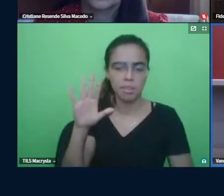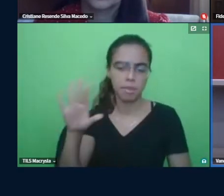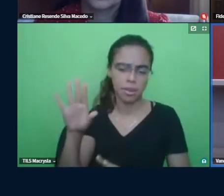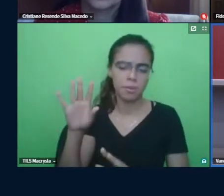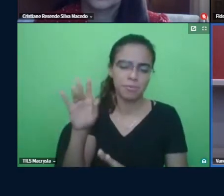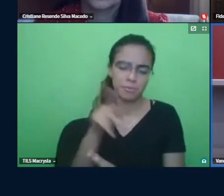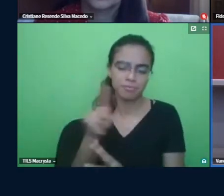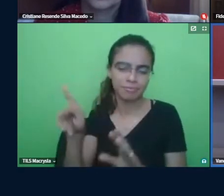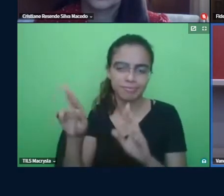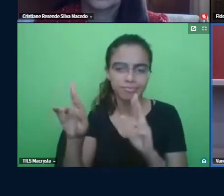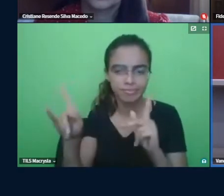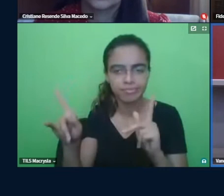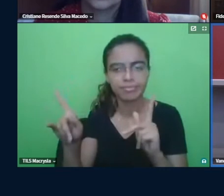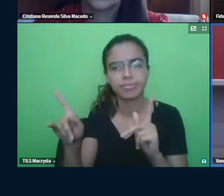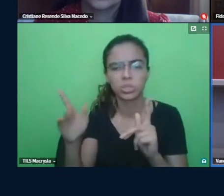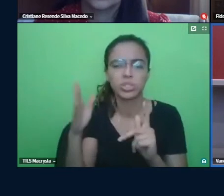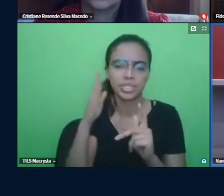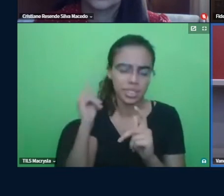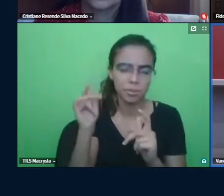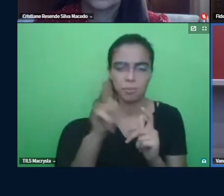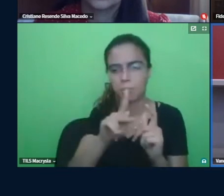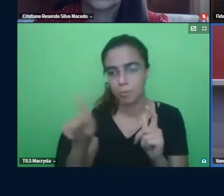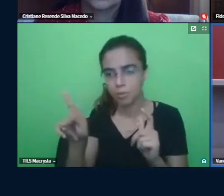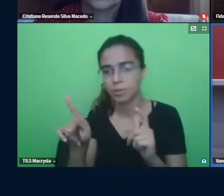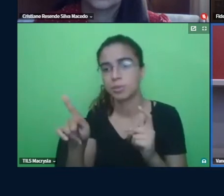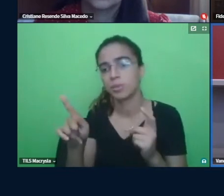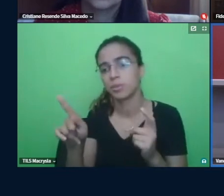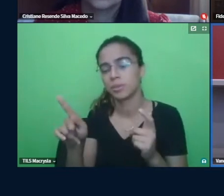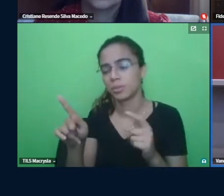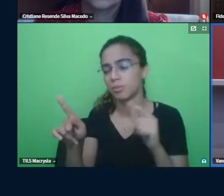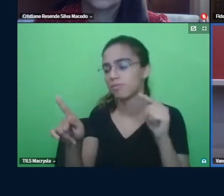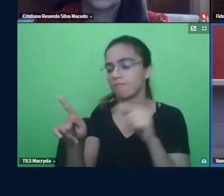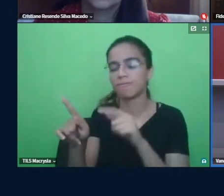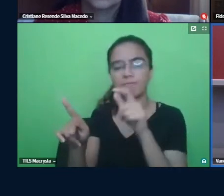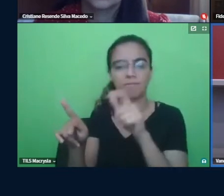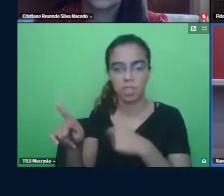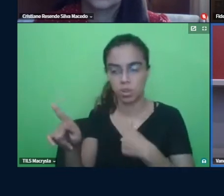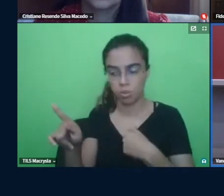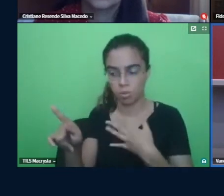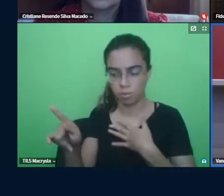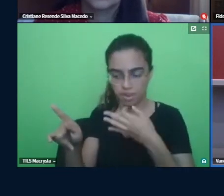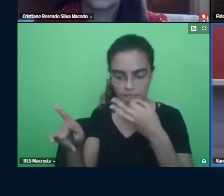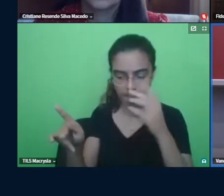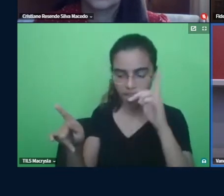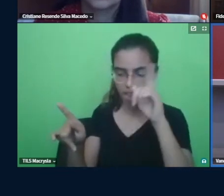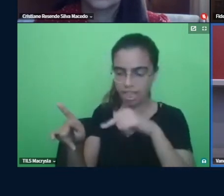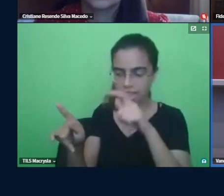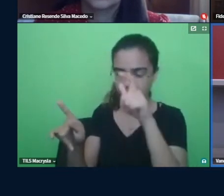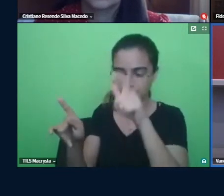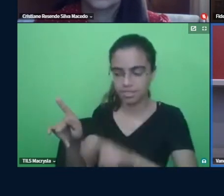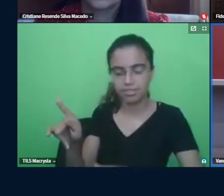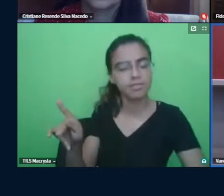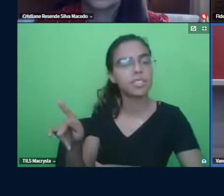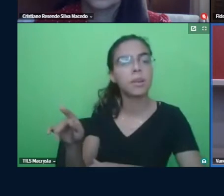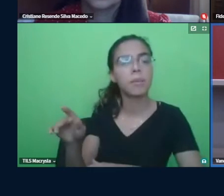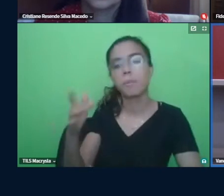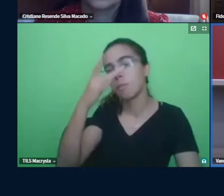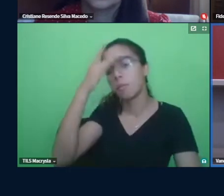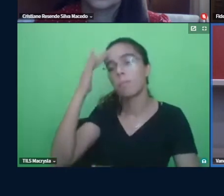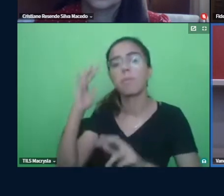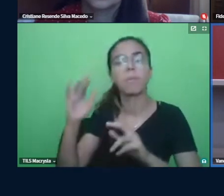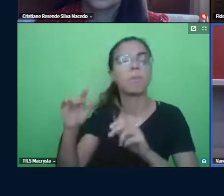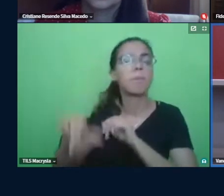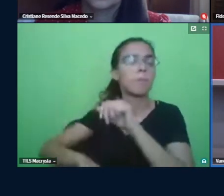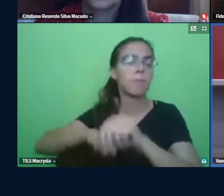vezes ele é eu entendo o professor como o grande agente de mudanças na sala de aula só que o